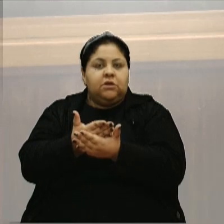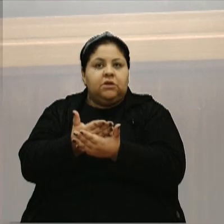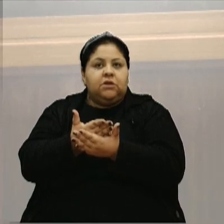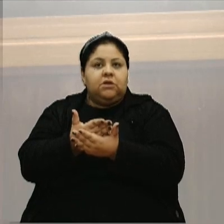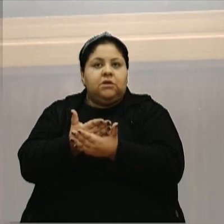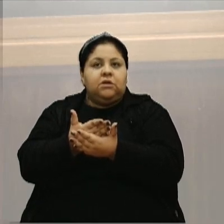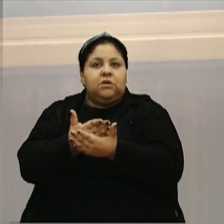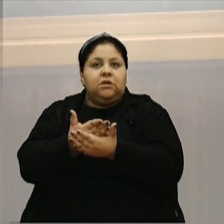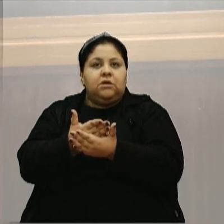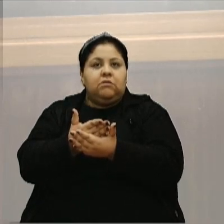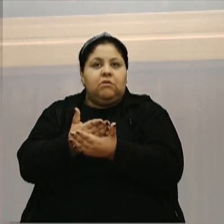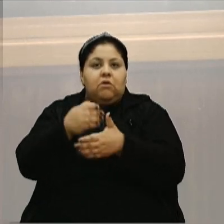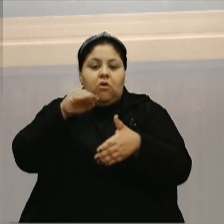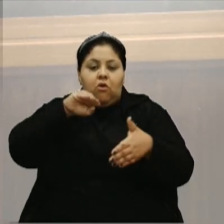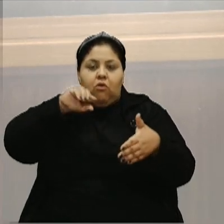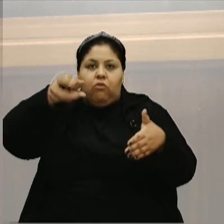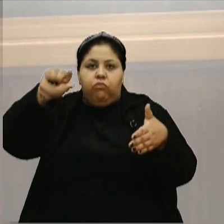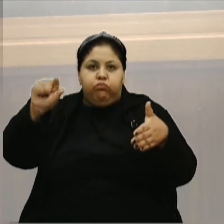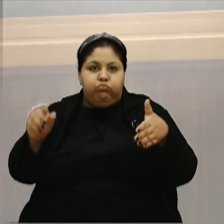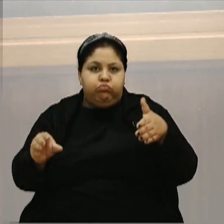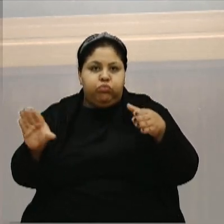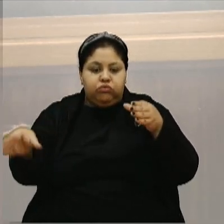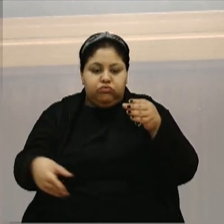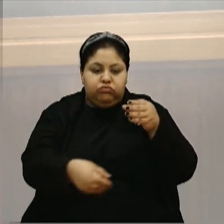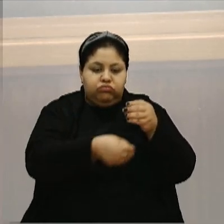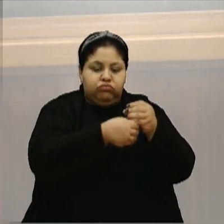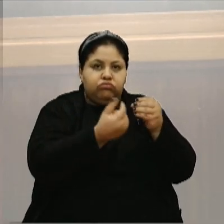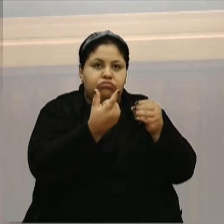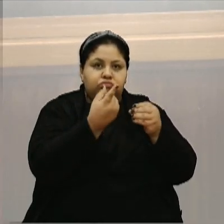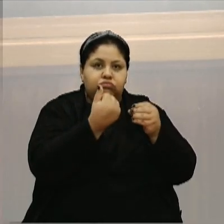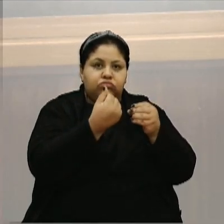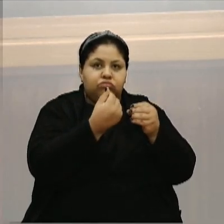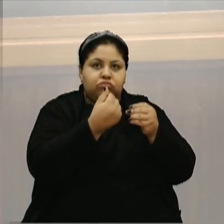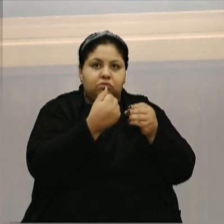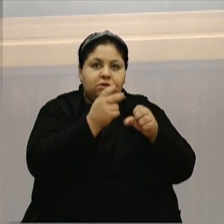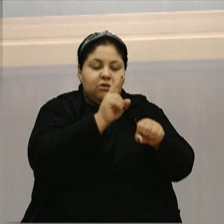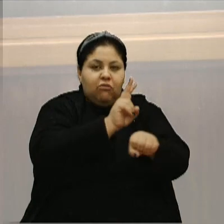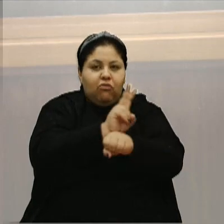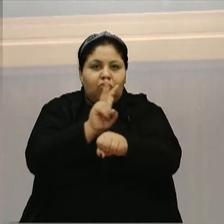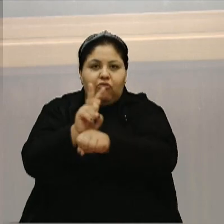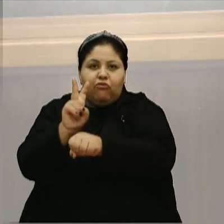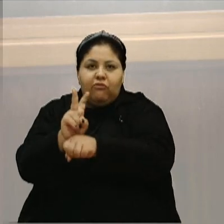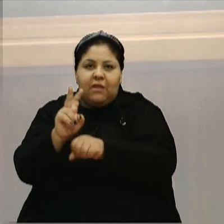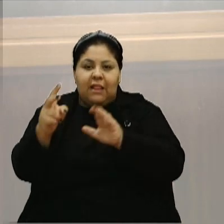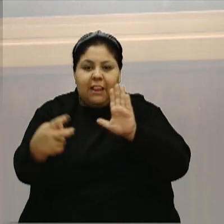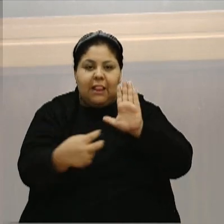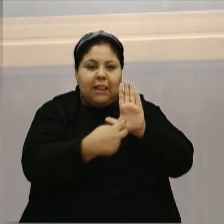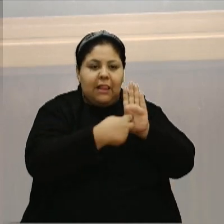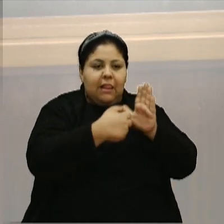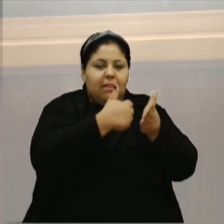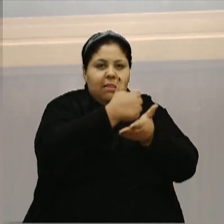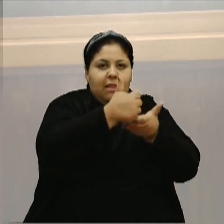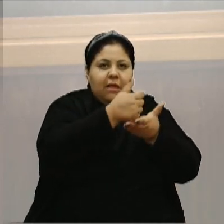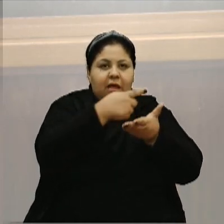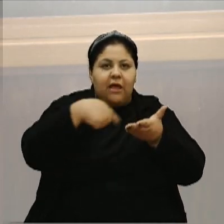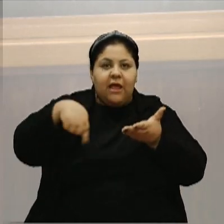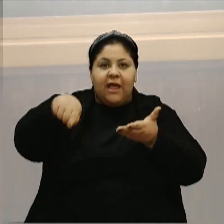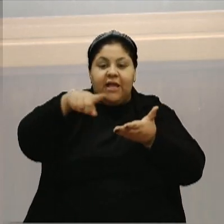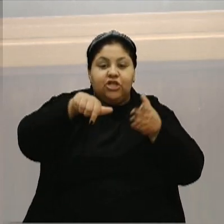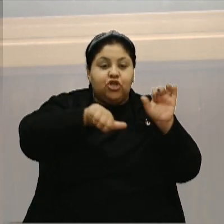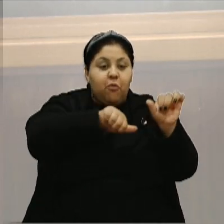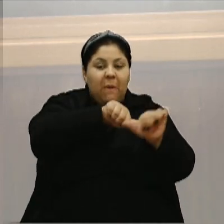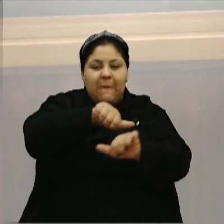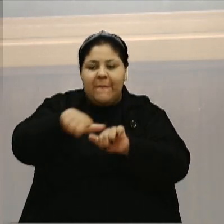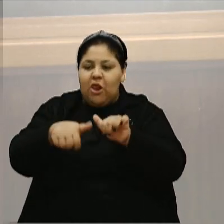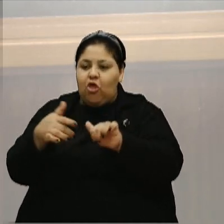mais orçamento na prevenção, na atenção primária, a gente está tornando a saúde